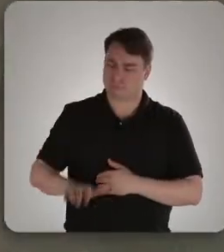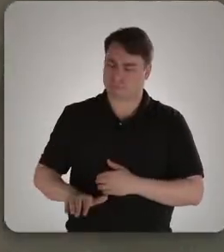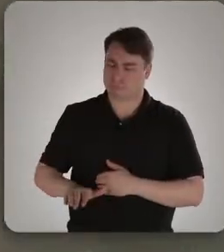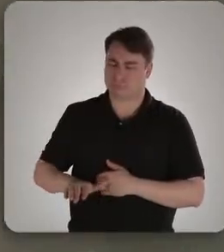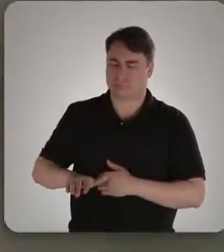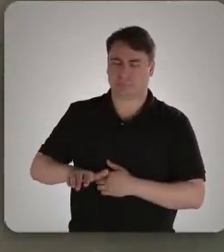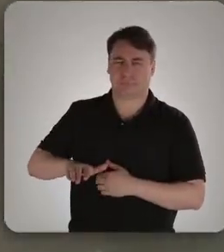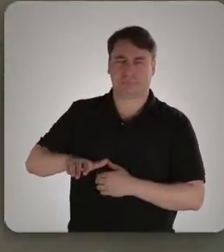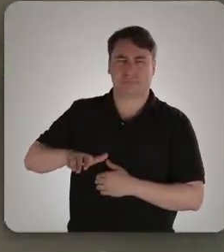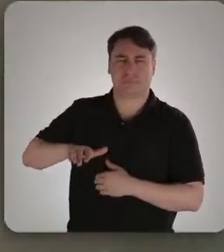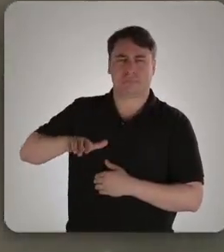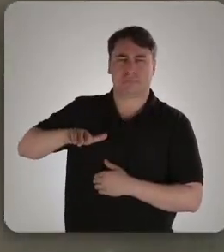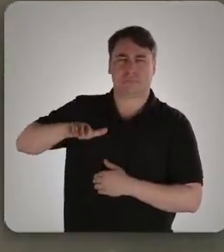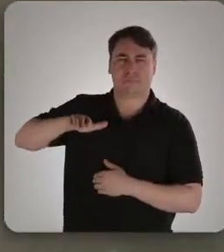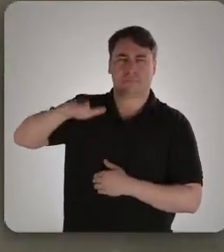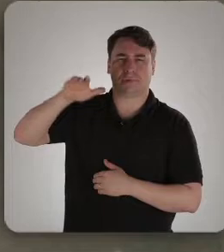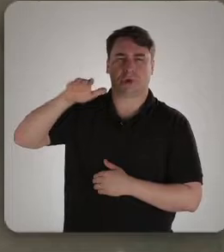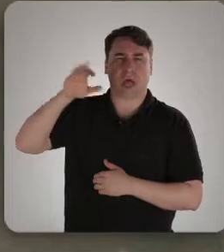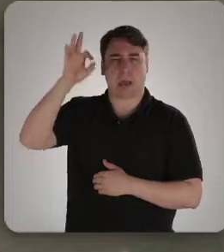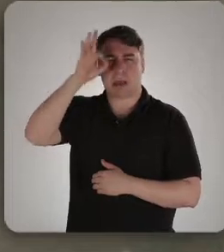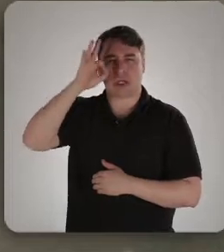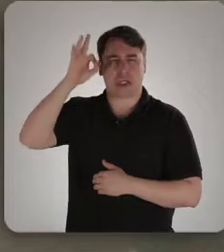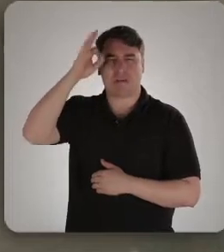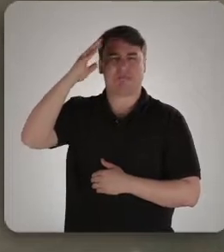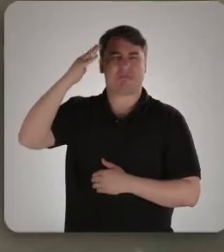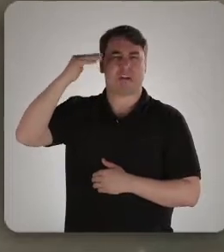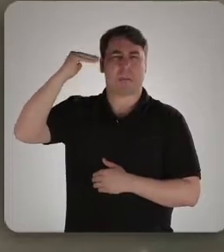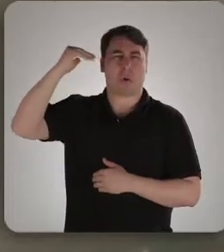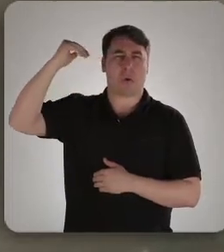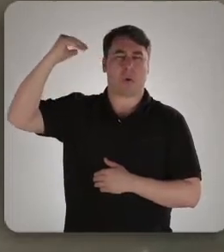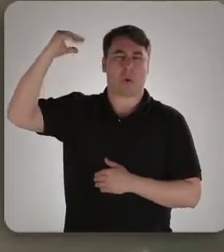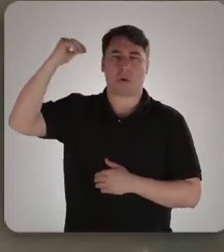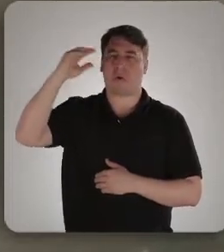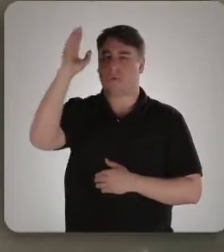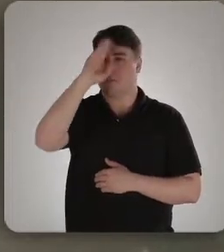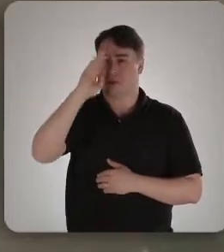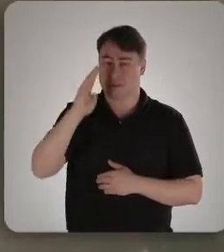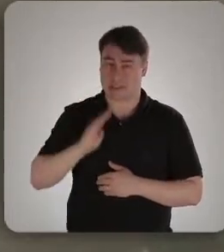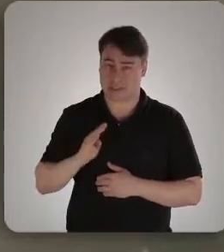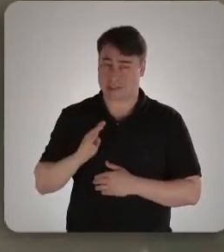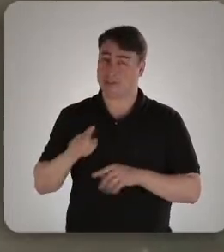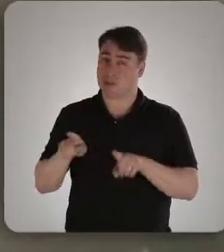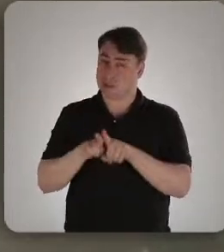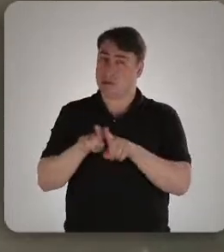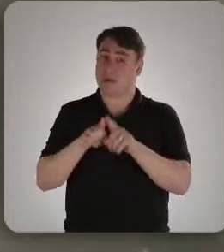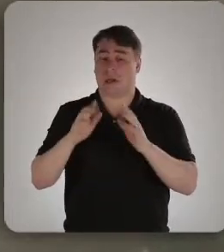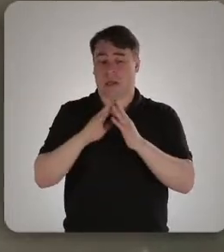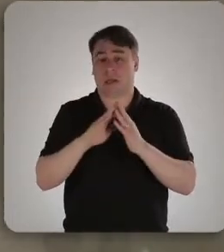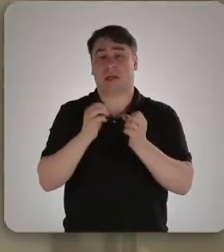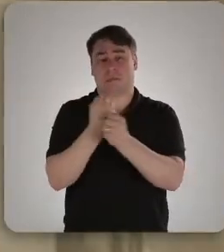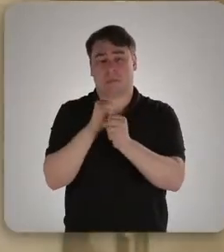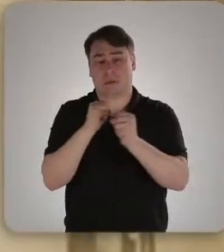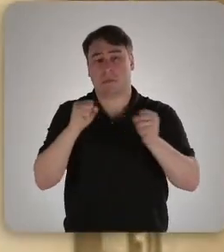dos maiores artistas do nosso Brasil. E cresceu junto com ele.